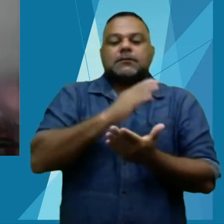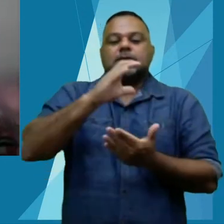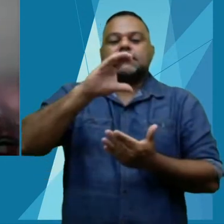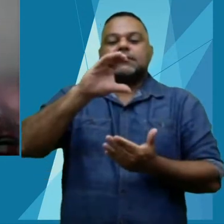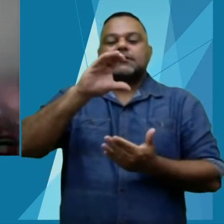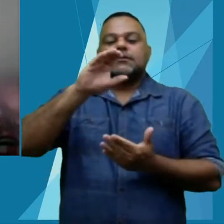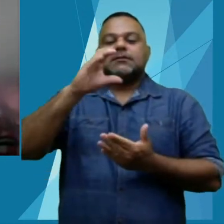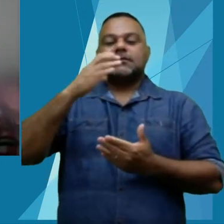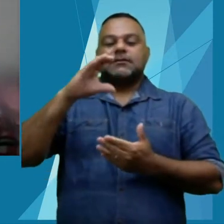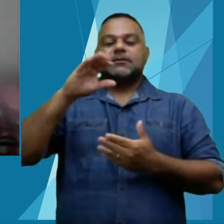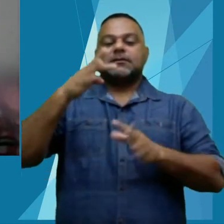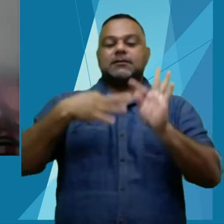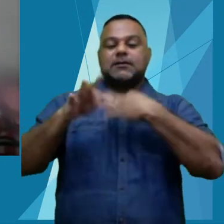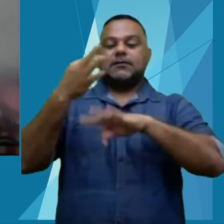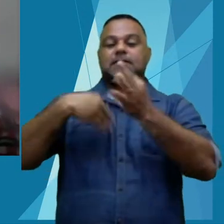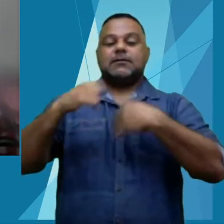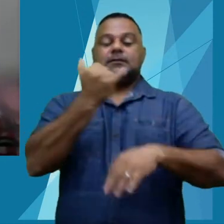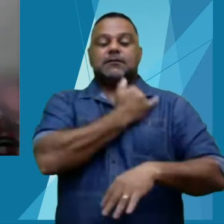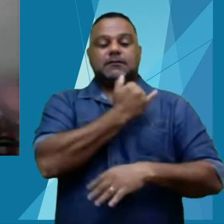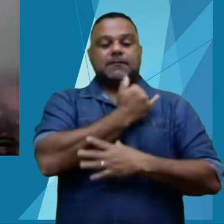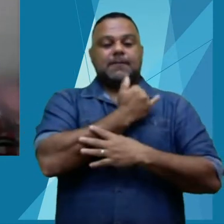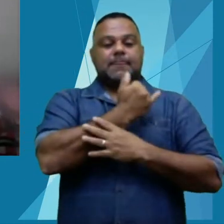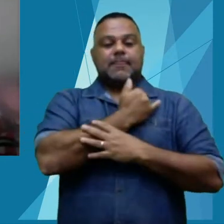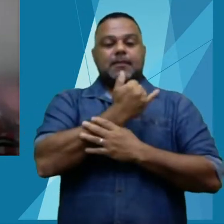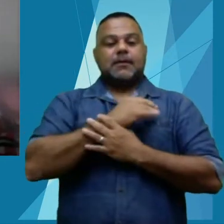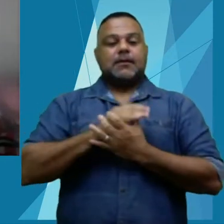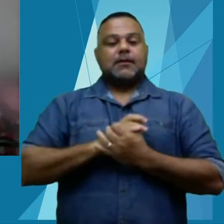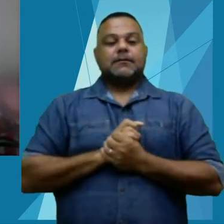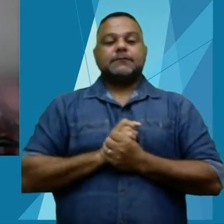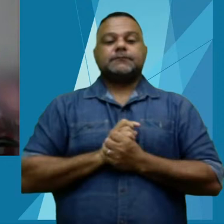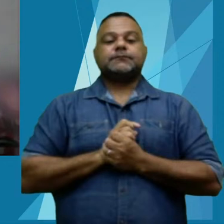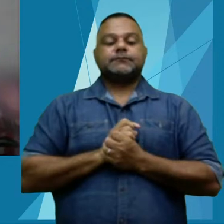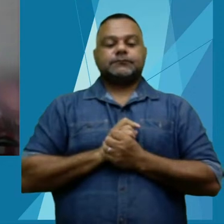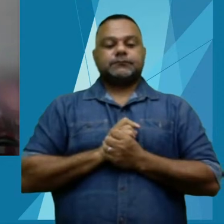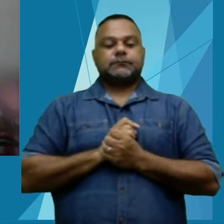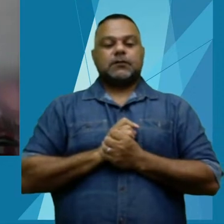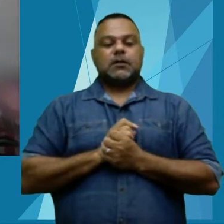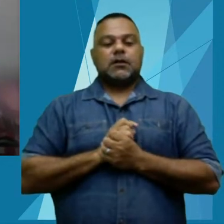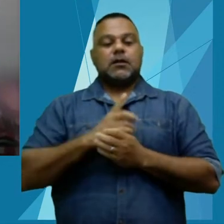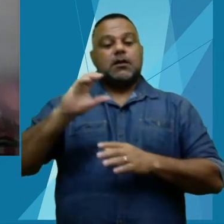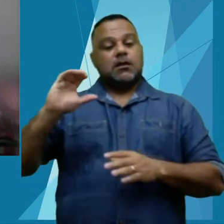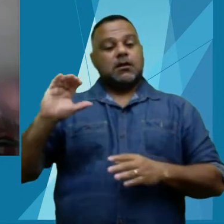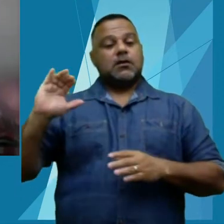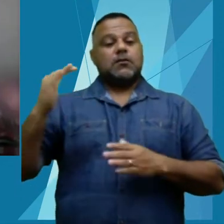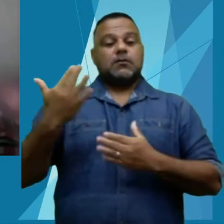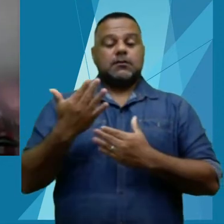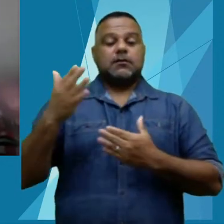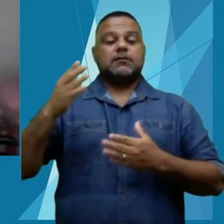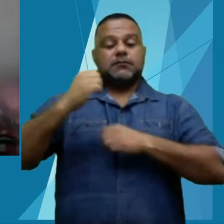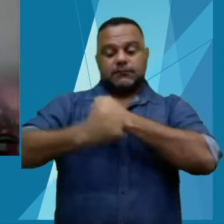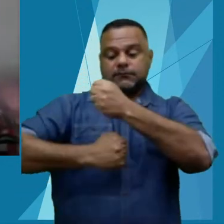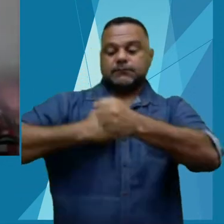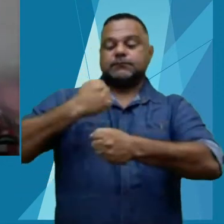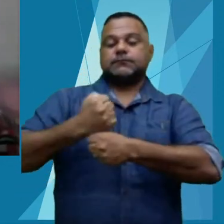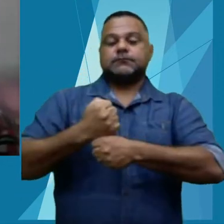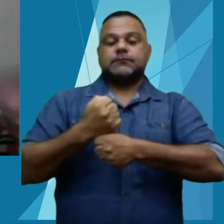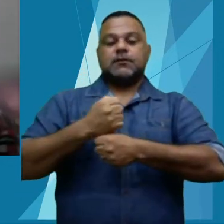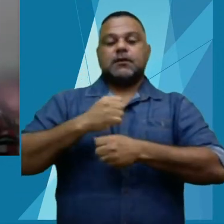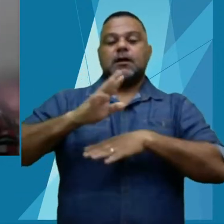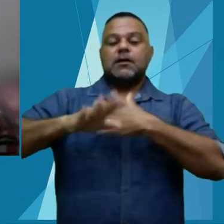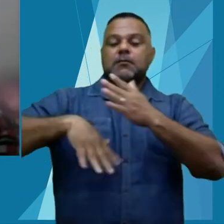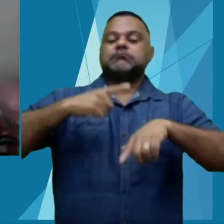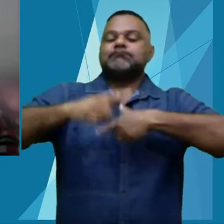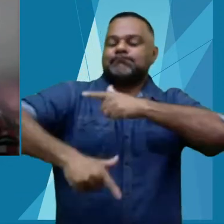vinculado sempre ao Congresso de Ciência e Tecnologia, que acontece anualmente. E, após muito